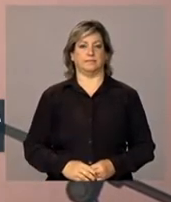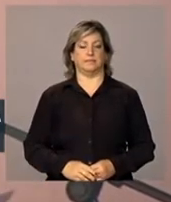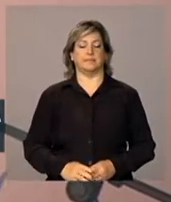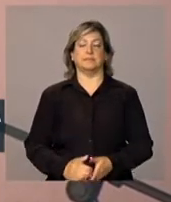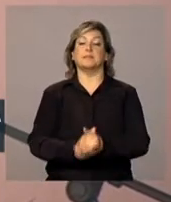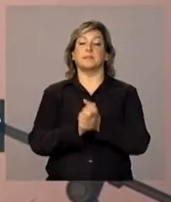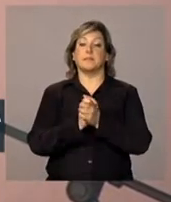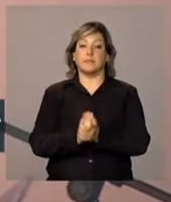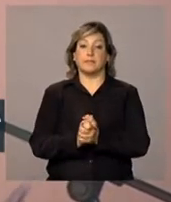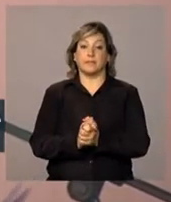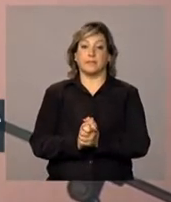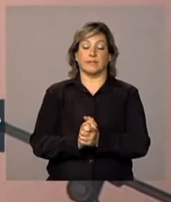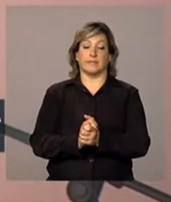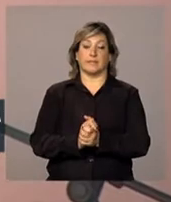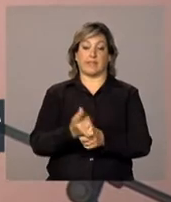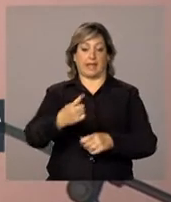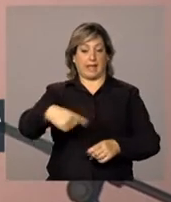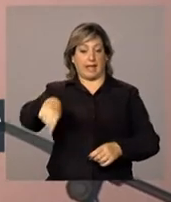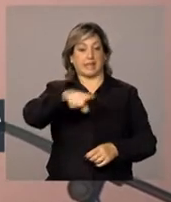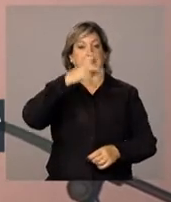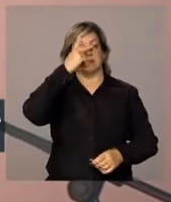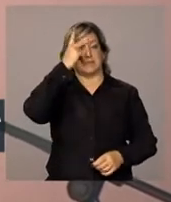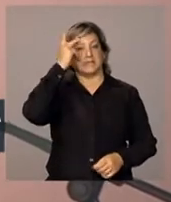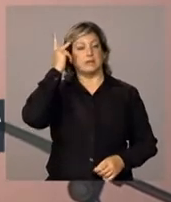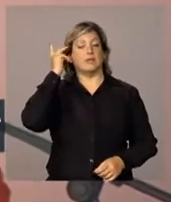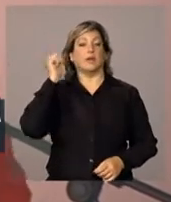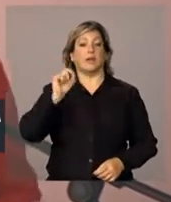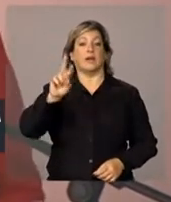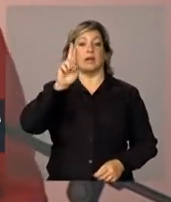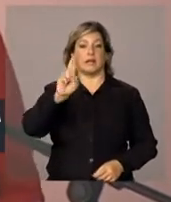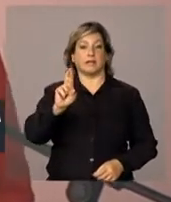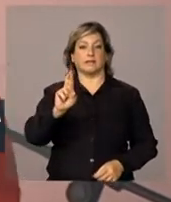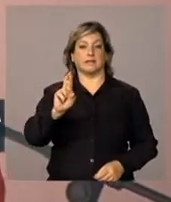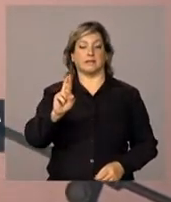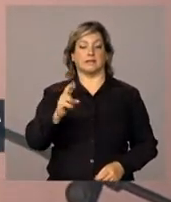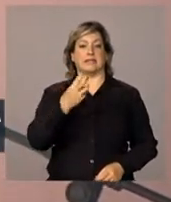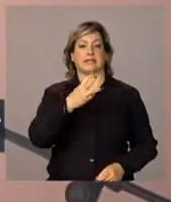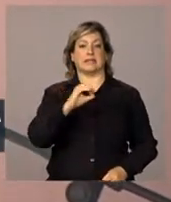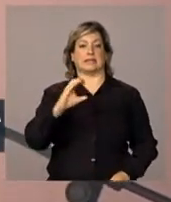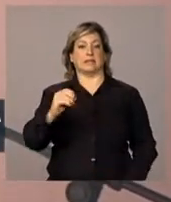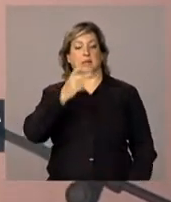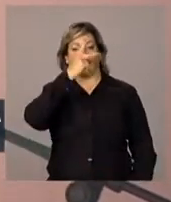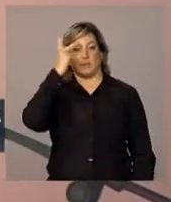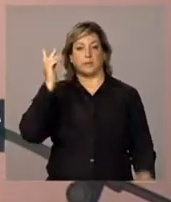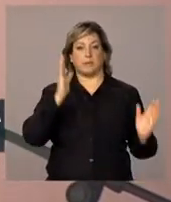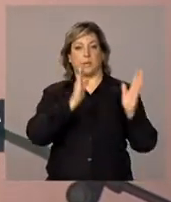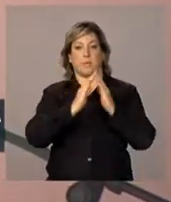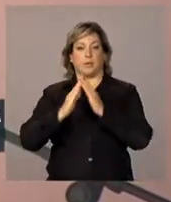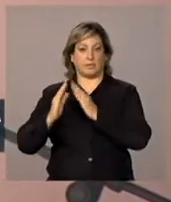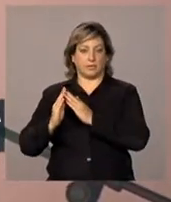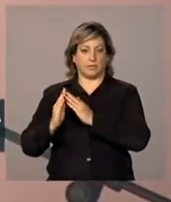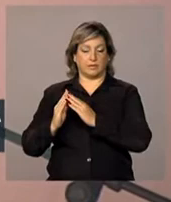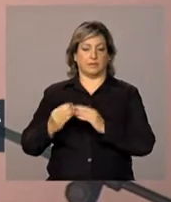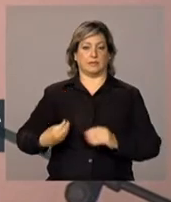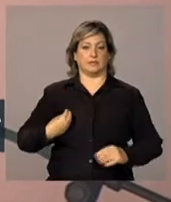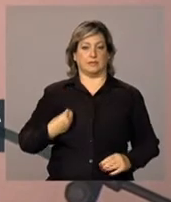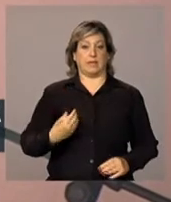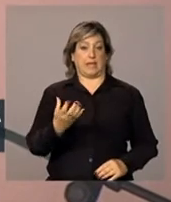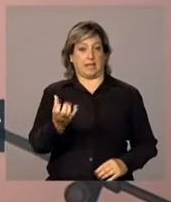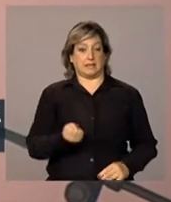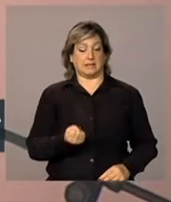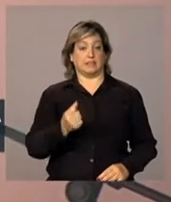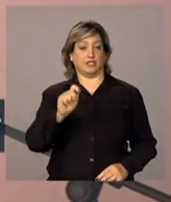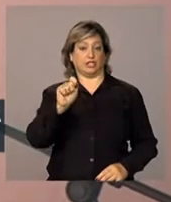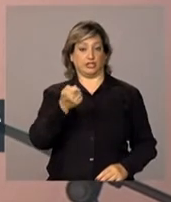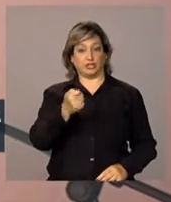saudar essas pessoas que representam os 300 moradores que recebem